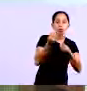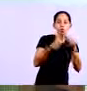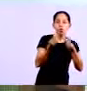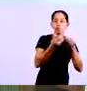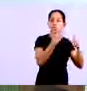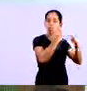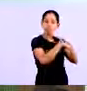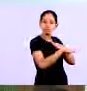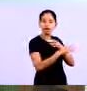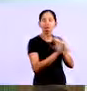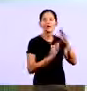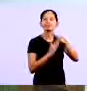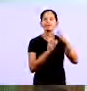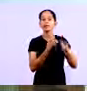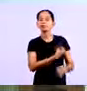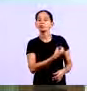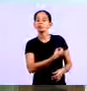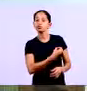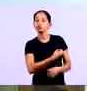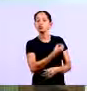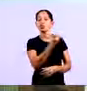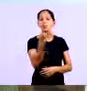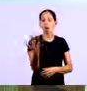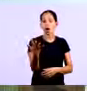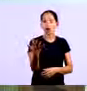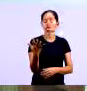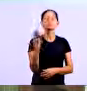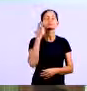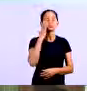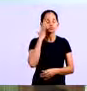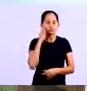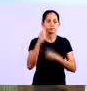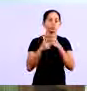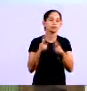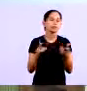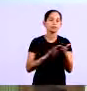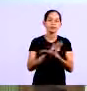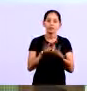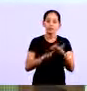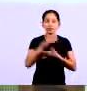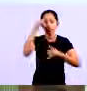ter qual o estoque que você vai precisar ter ali para não ter nenhum problema mais sério lá na frente